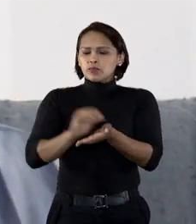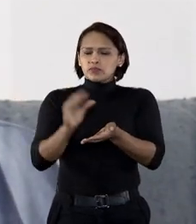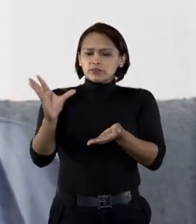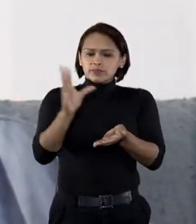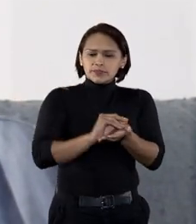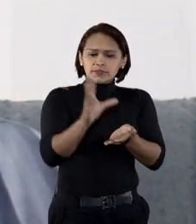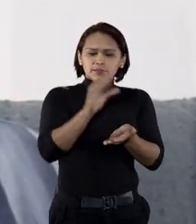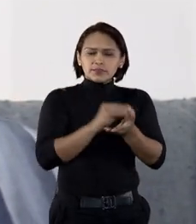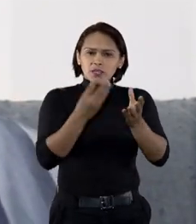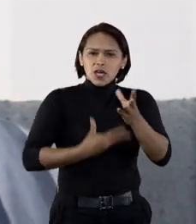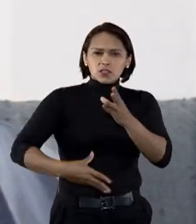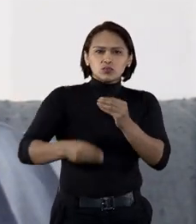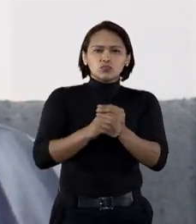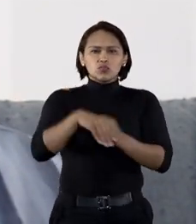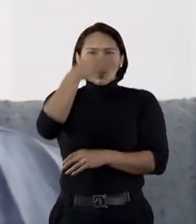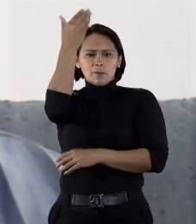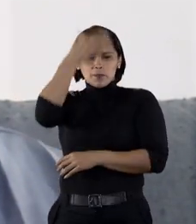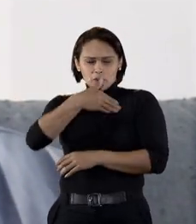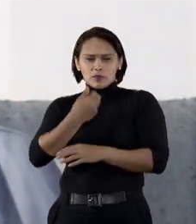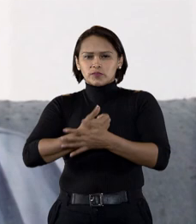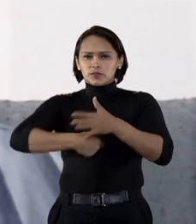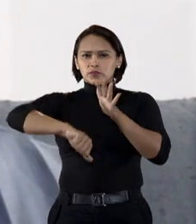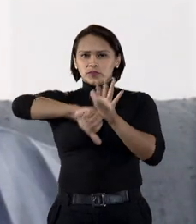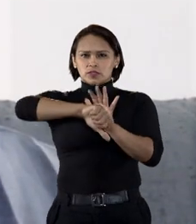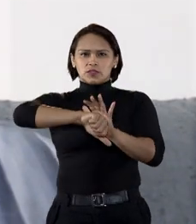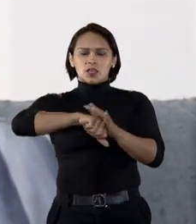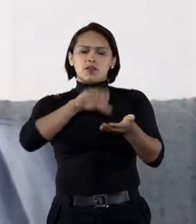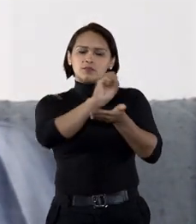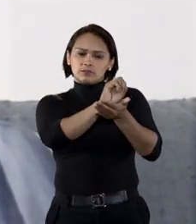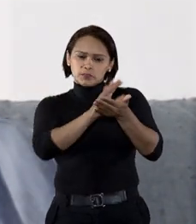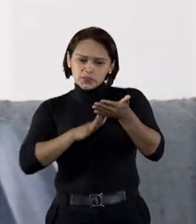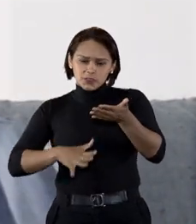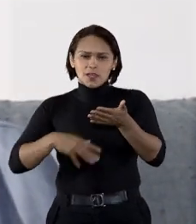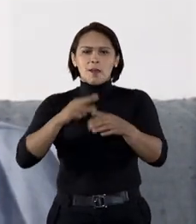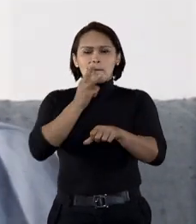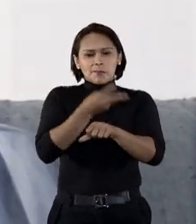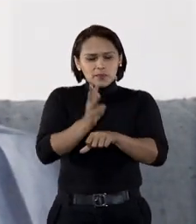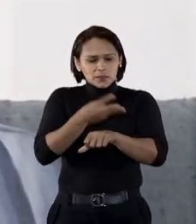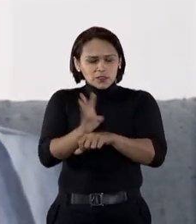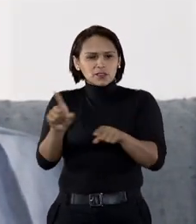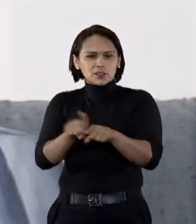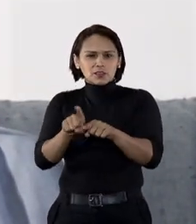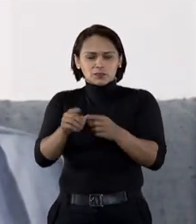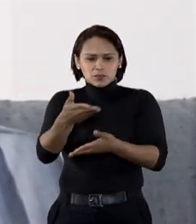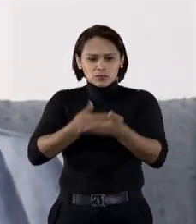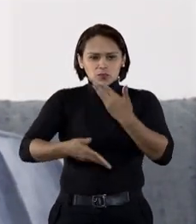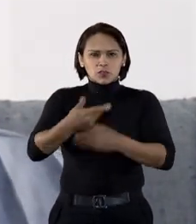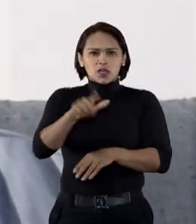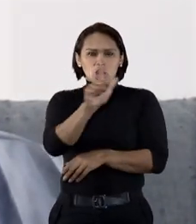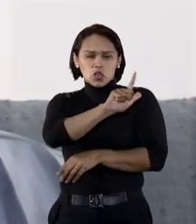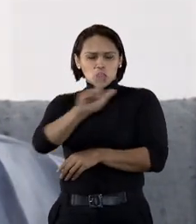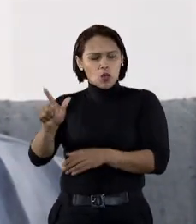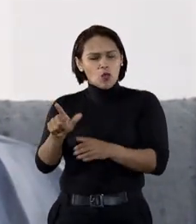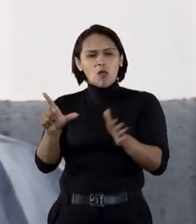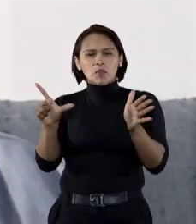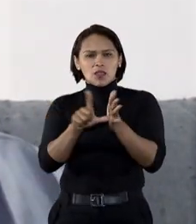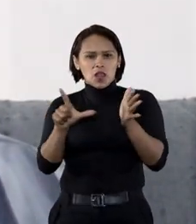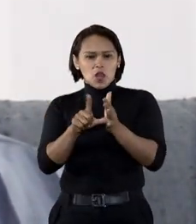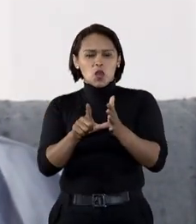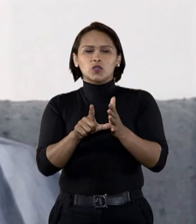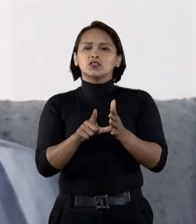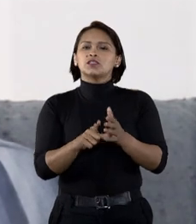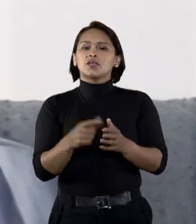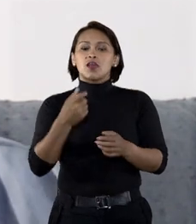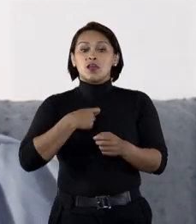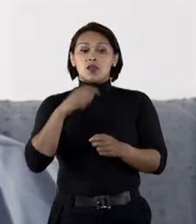lógica. Peguei todas as provas do crime, imprimi. Peguei mensagens trocadas com o vendedor, o nome da loja, o print